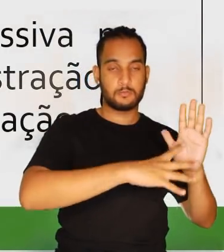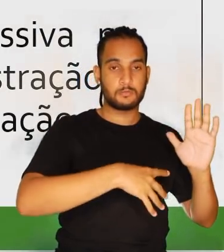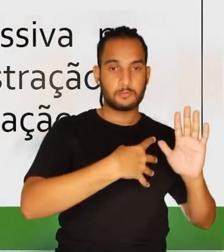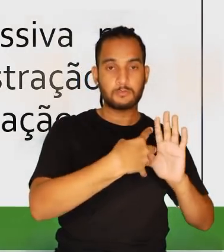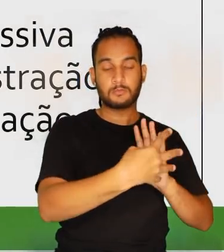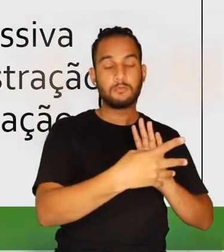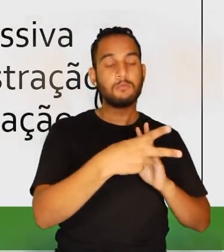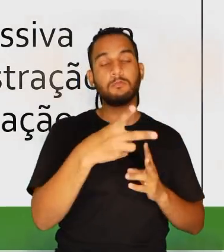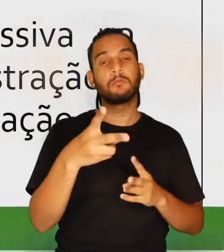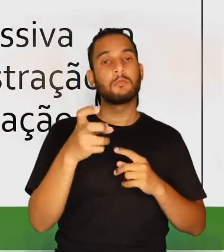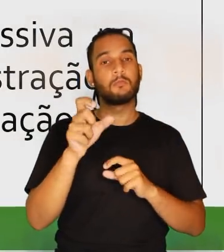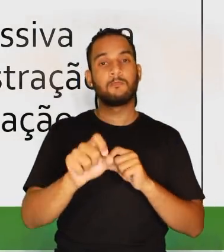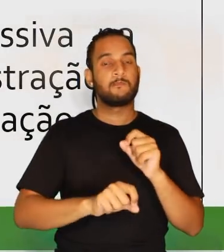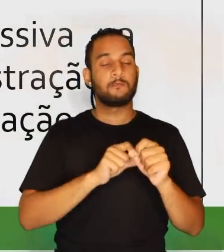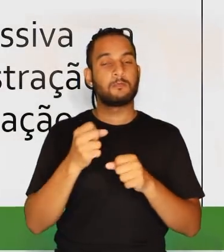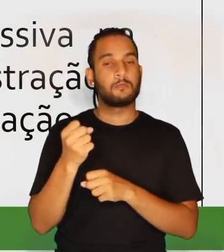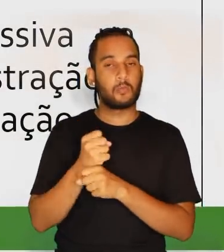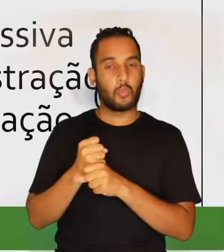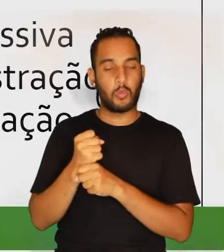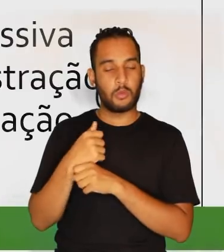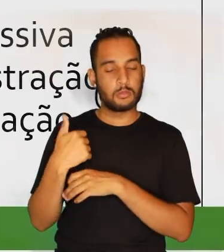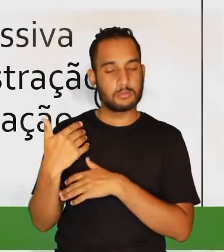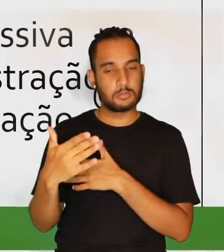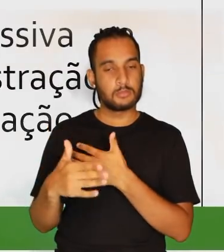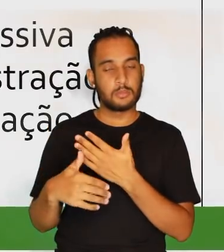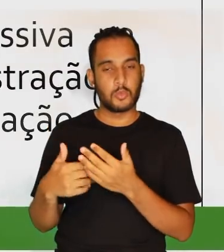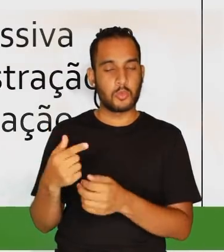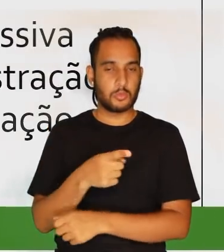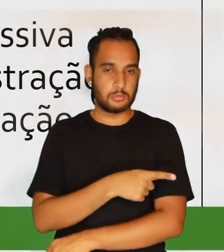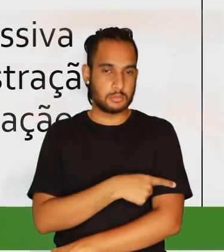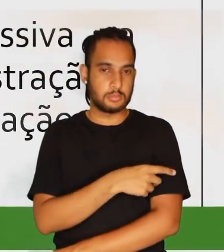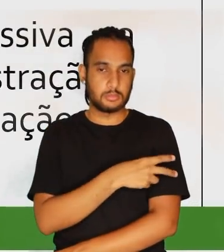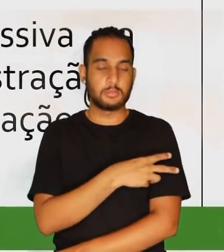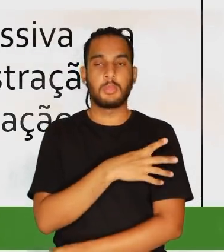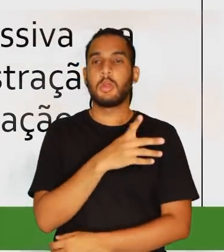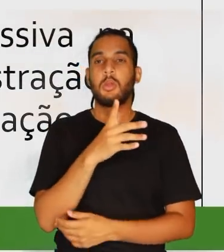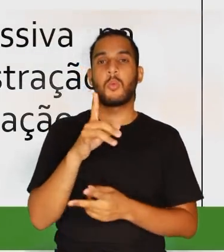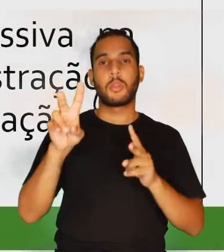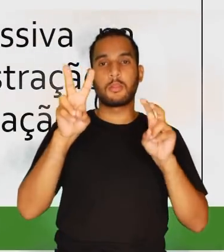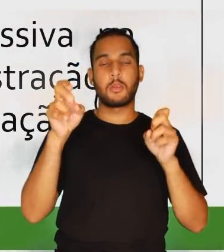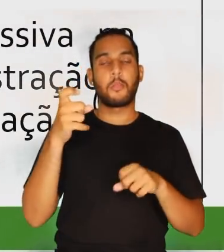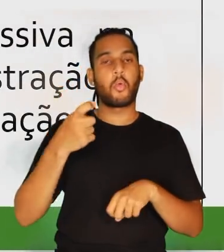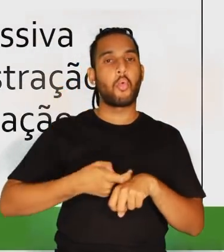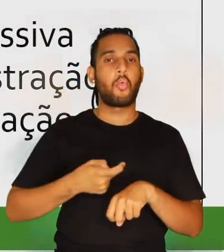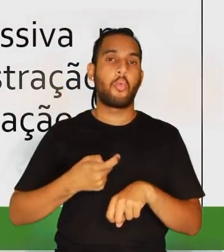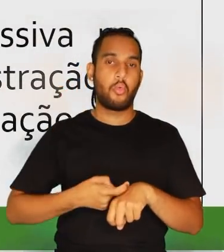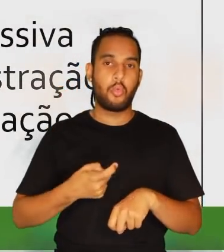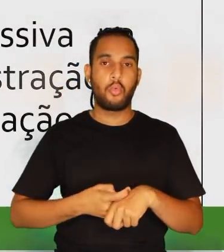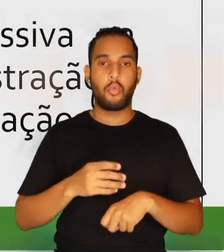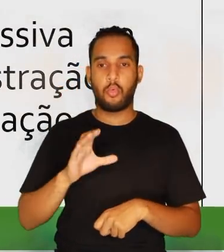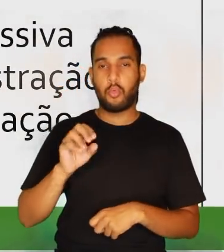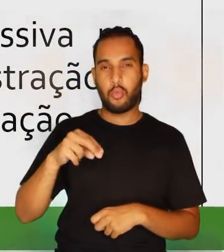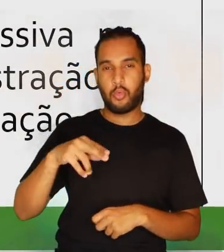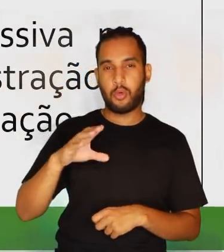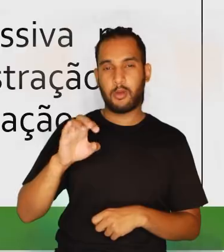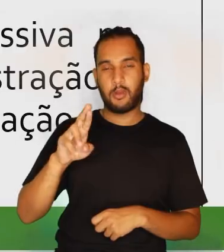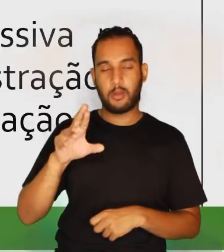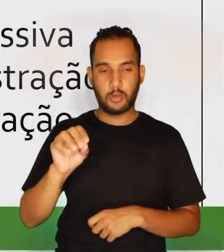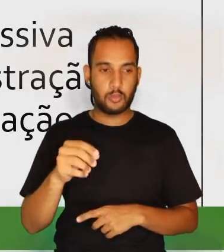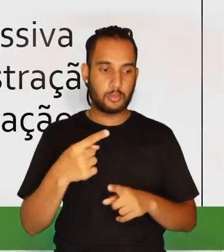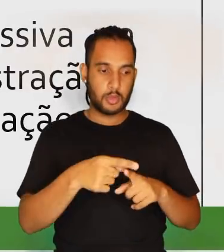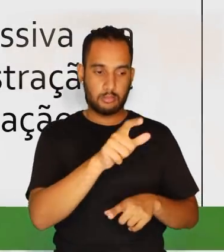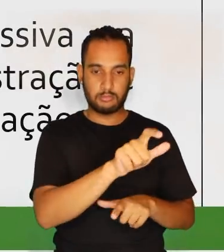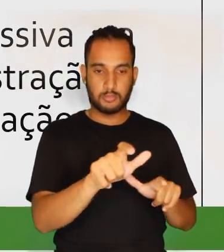matriz, a gente percebe que, nos anos iniciais, os temas são concretos, por conta